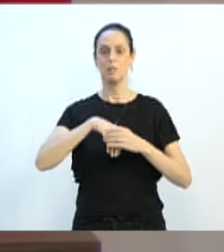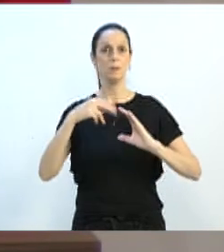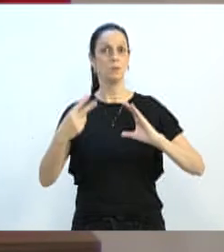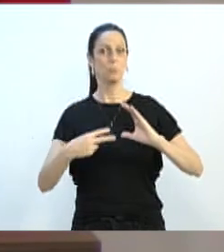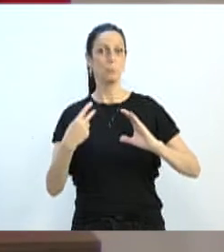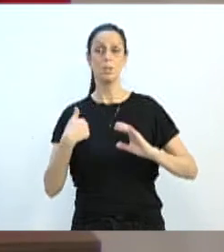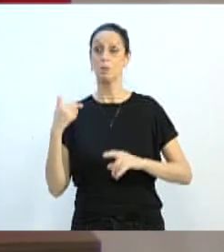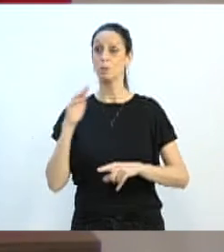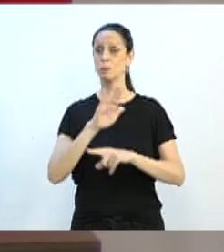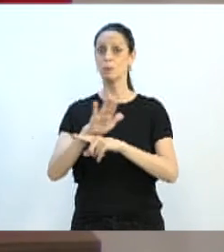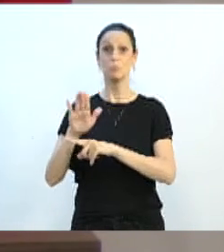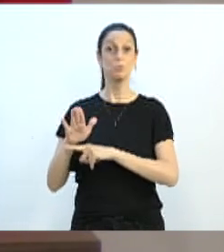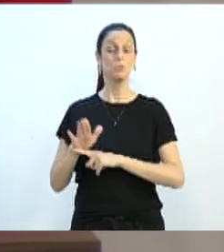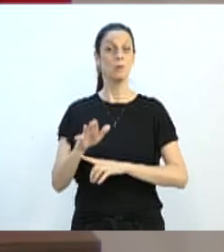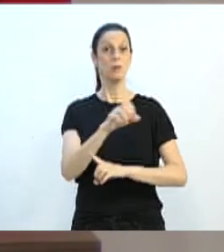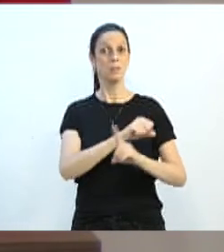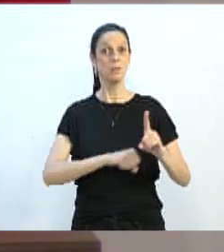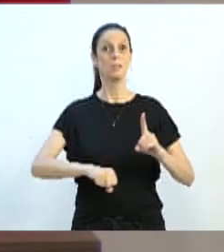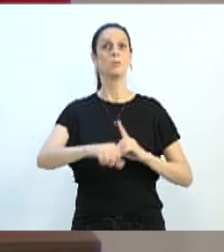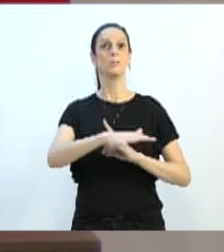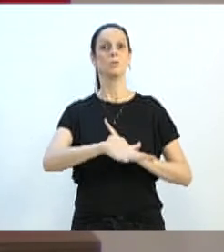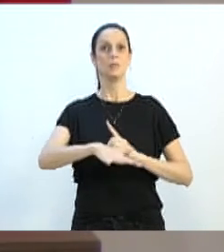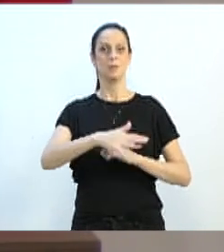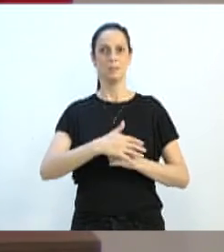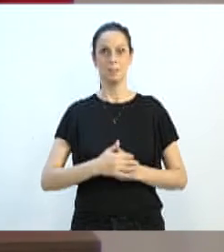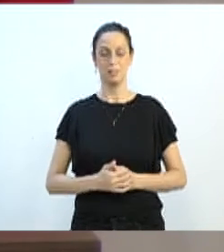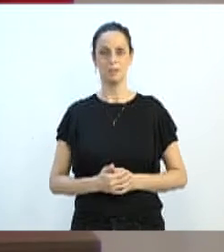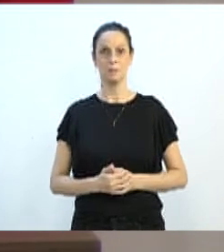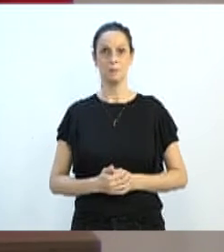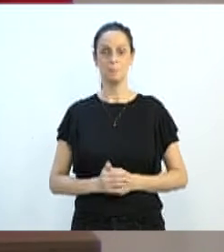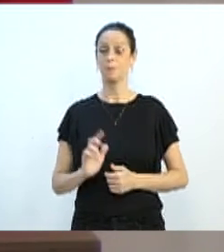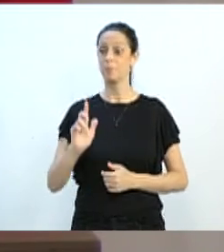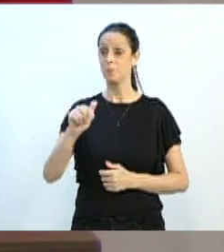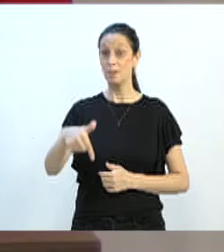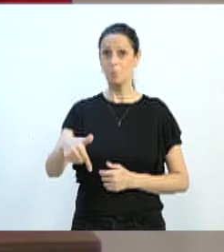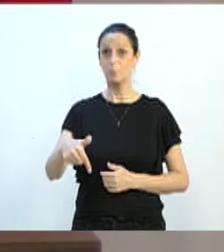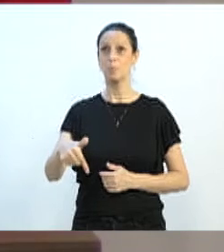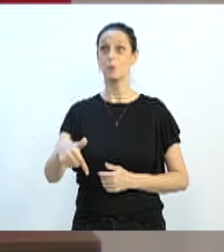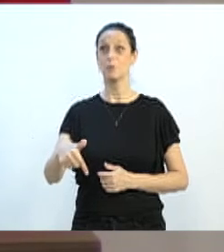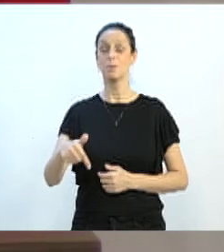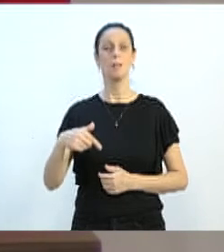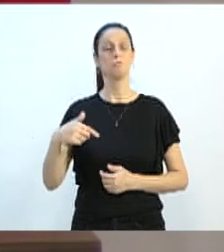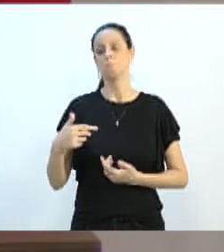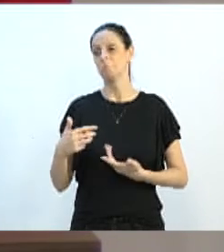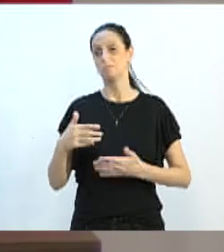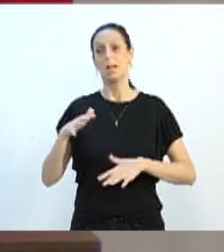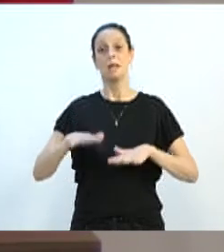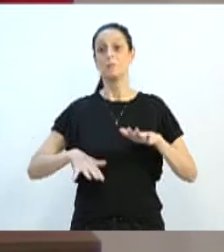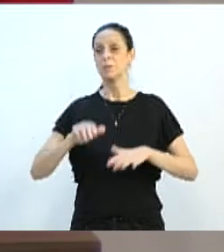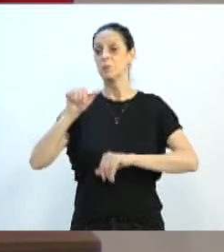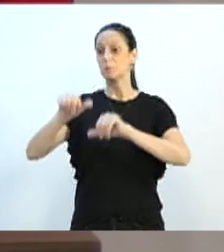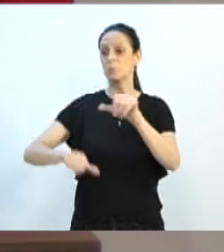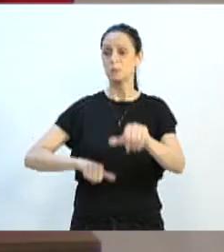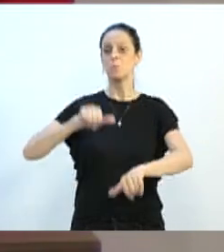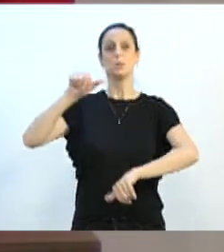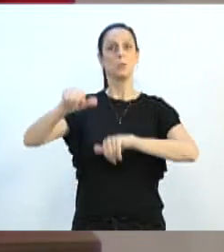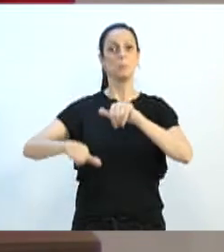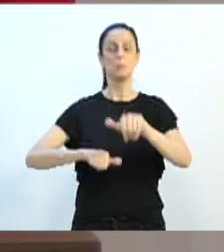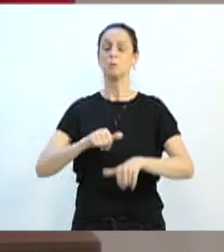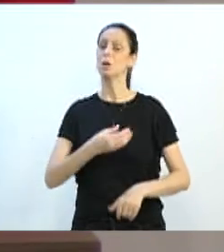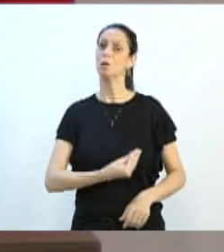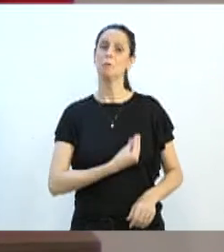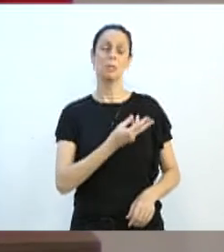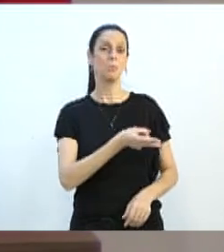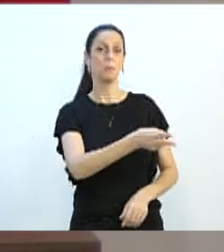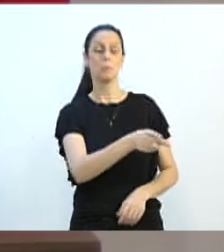contribuição para a sociedade. Após feito isso, eu acho que é um ciclo que se encerra e nós devemos seguir o rumo. Parabéns